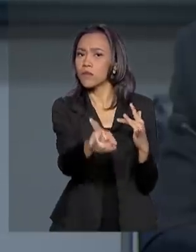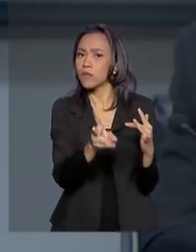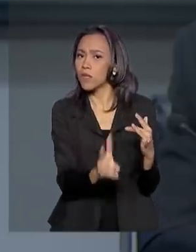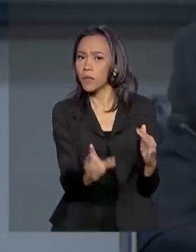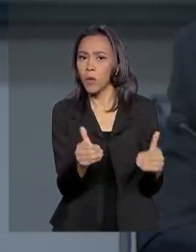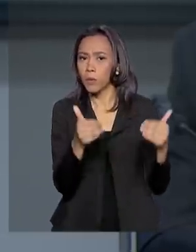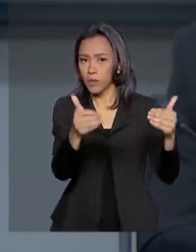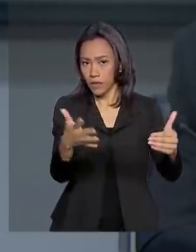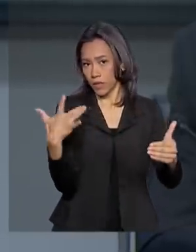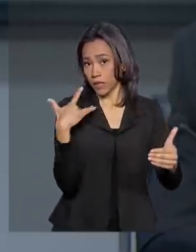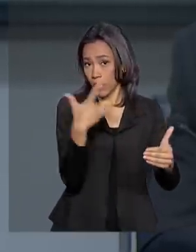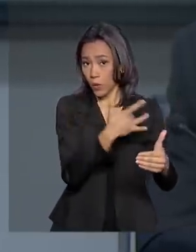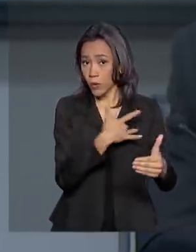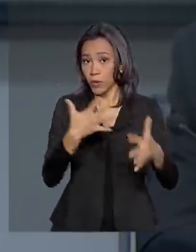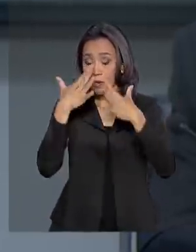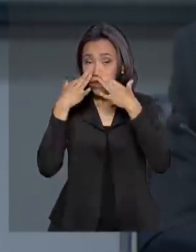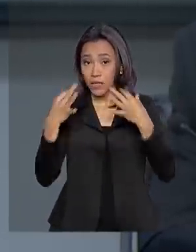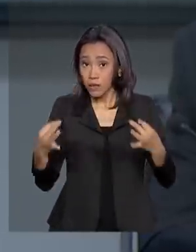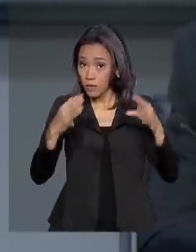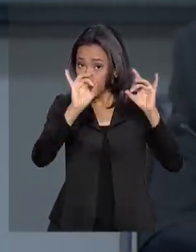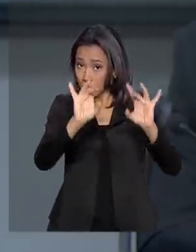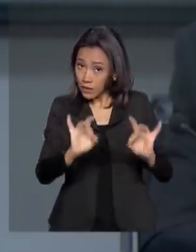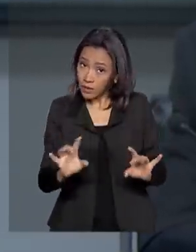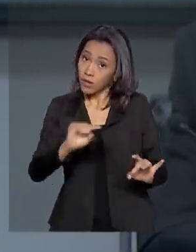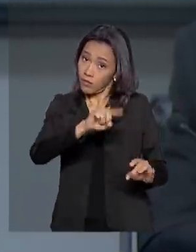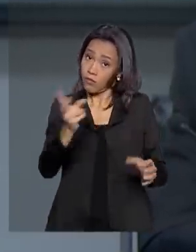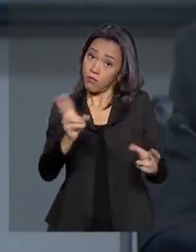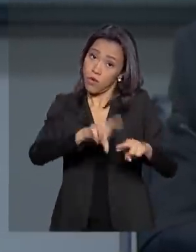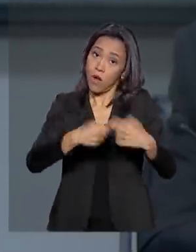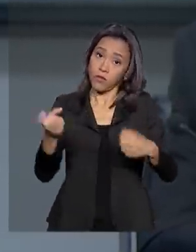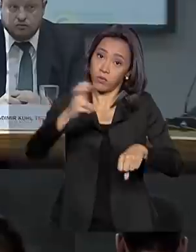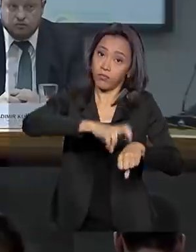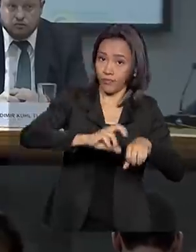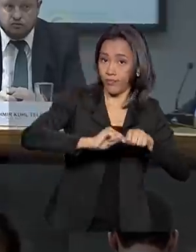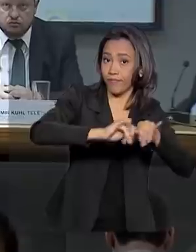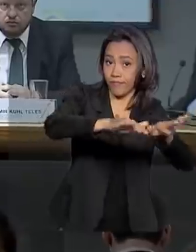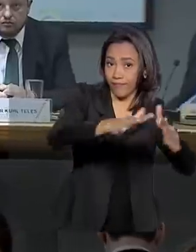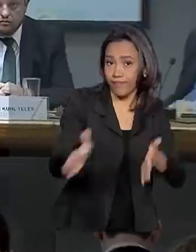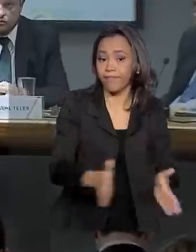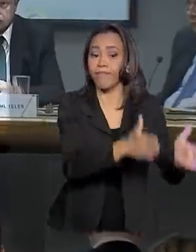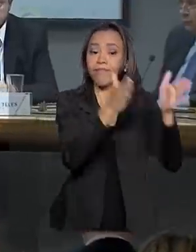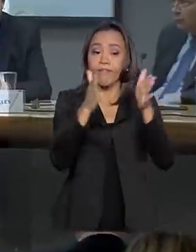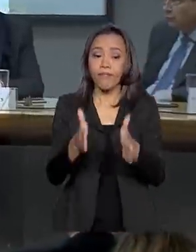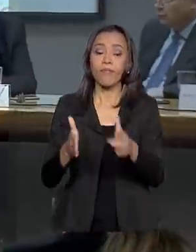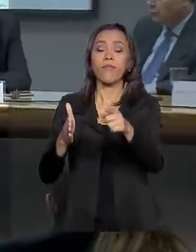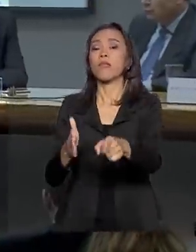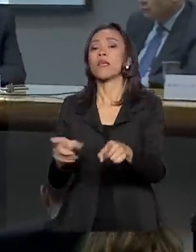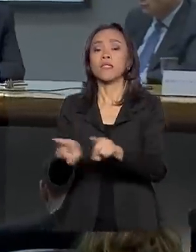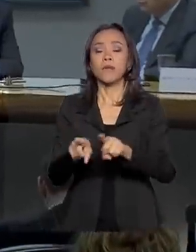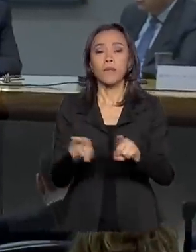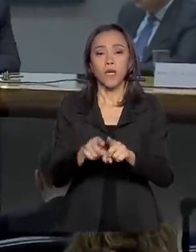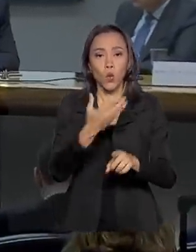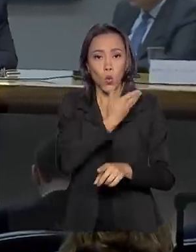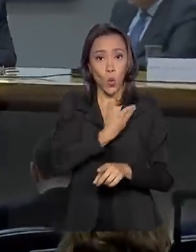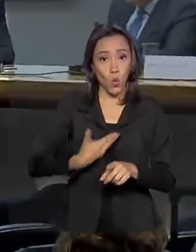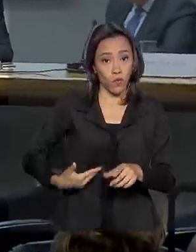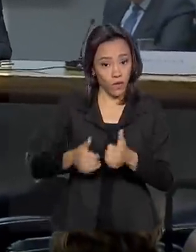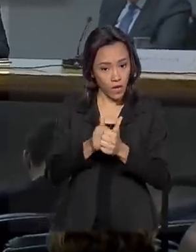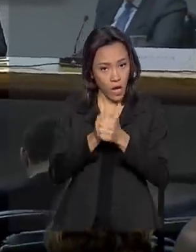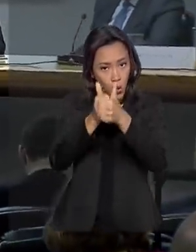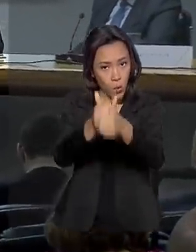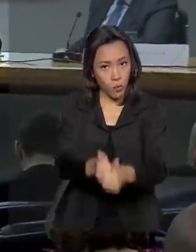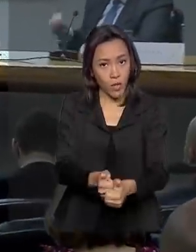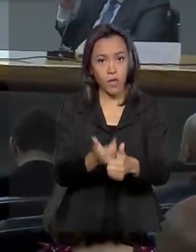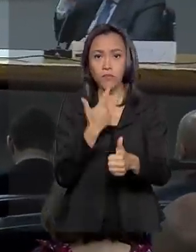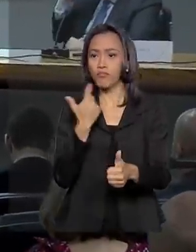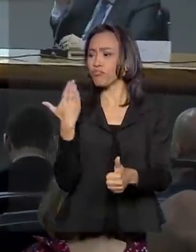dando atenção também devida a esse Ministério. O governo também monitora de perto a recente queda no preço do